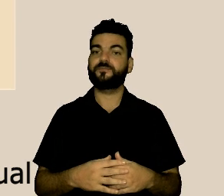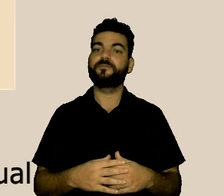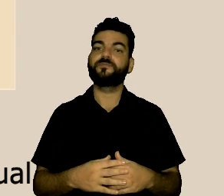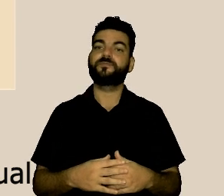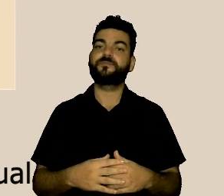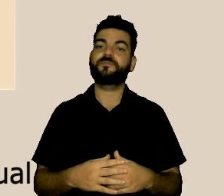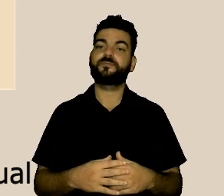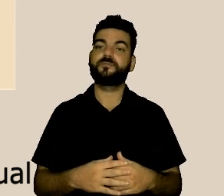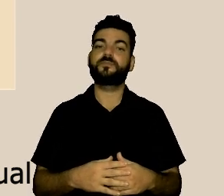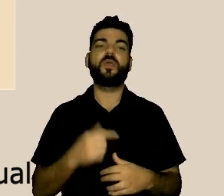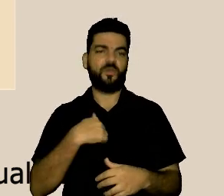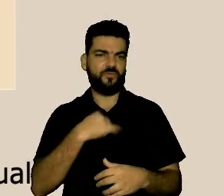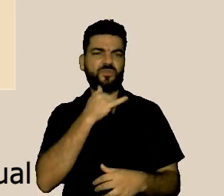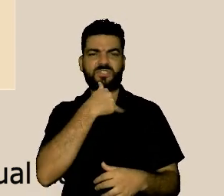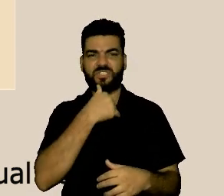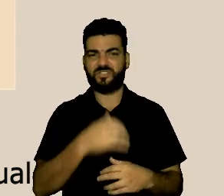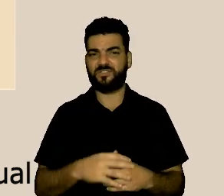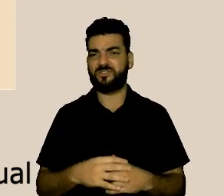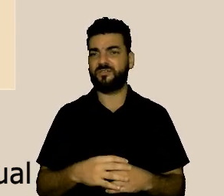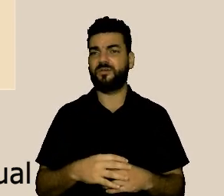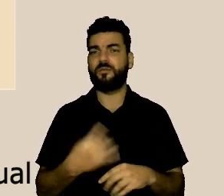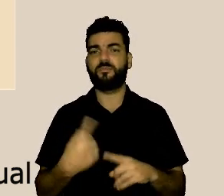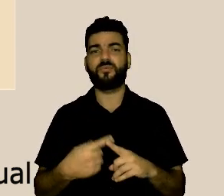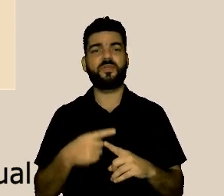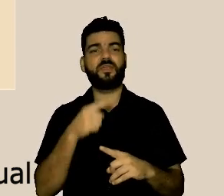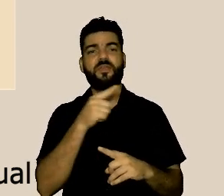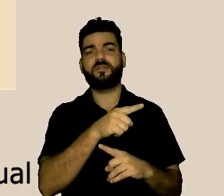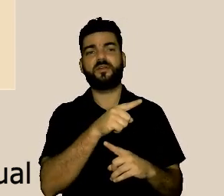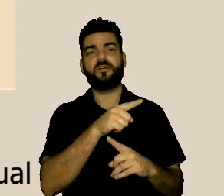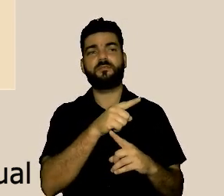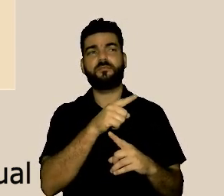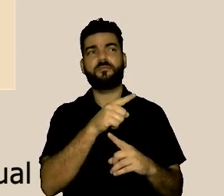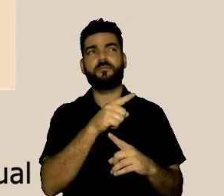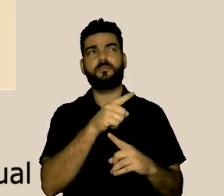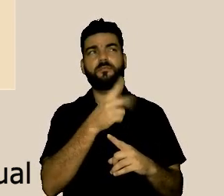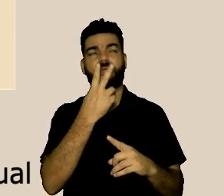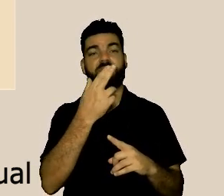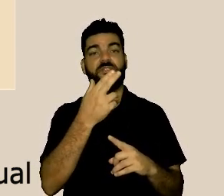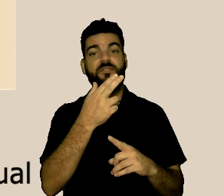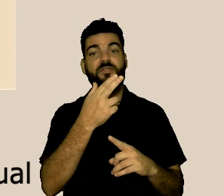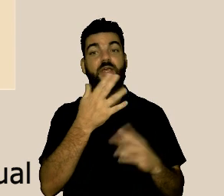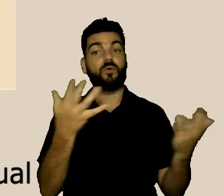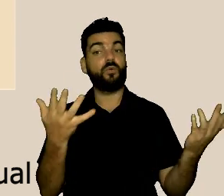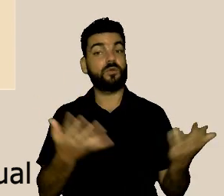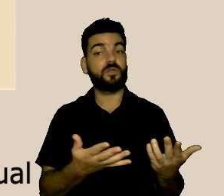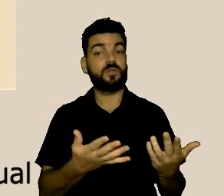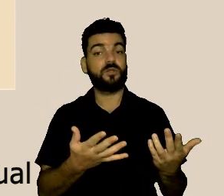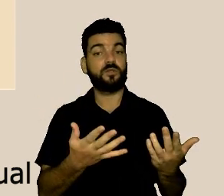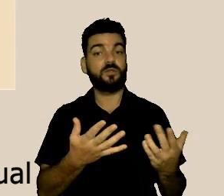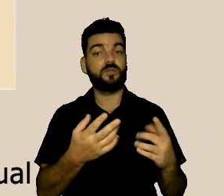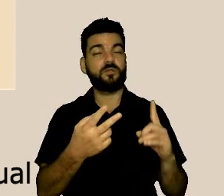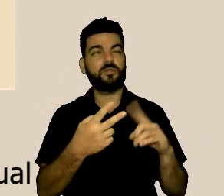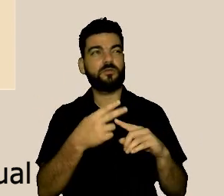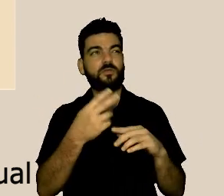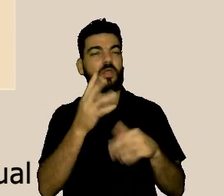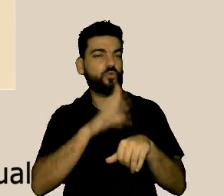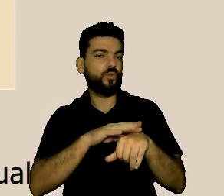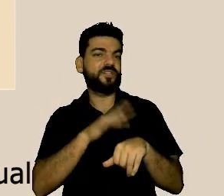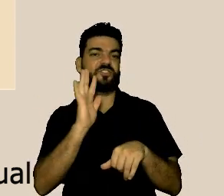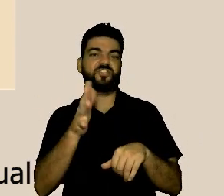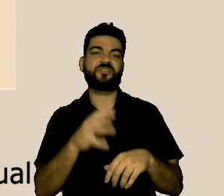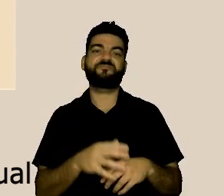é muito triste porque ele já saiu daqui ele está na prevenção um está na prevenção secundária o outro já